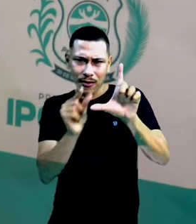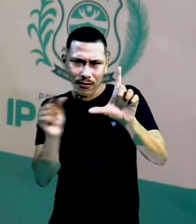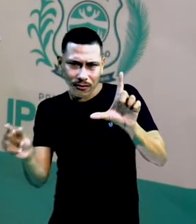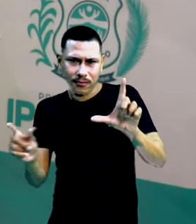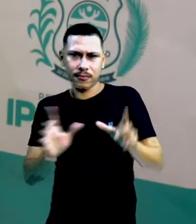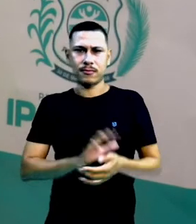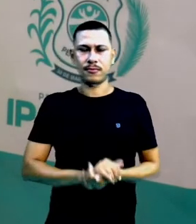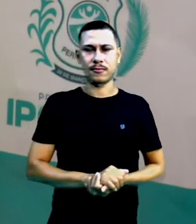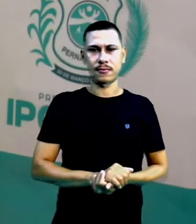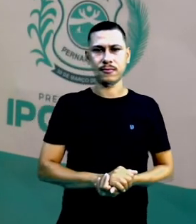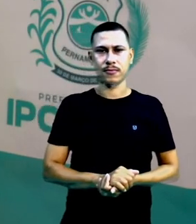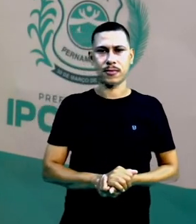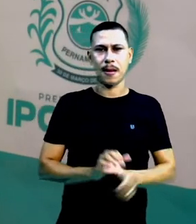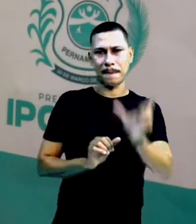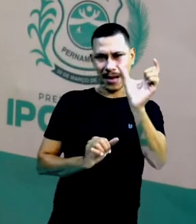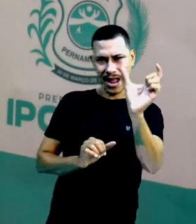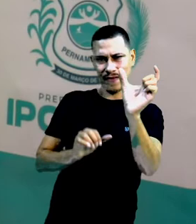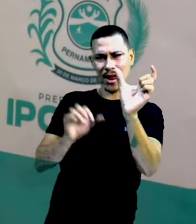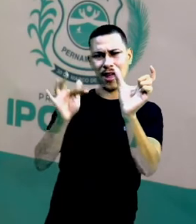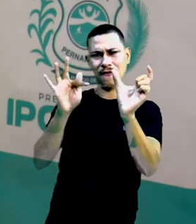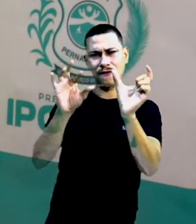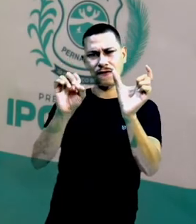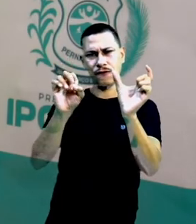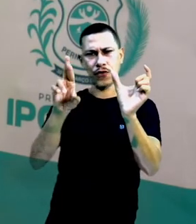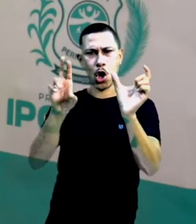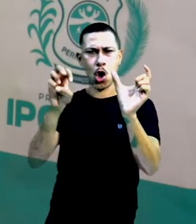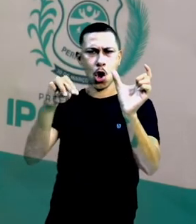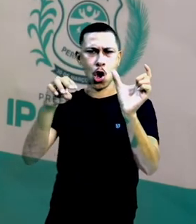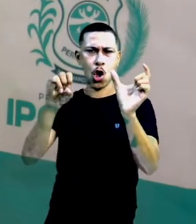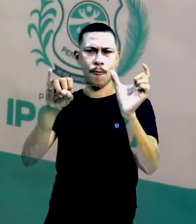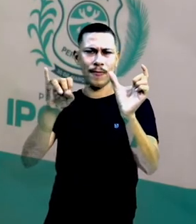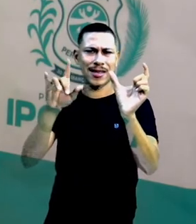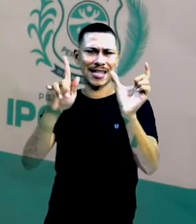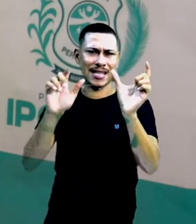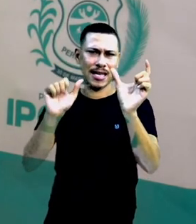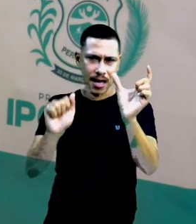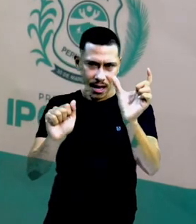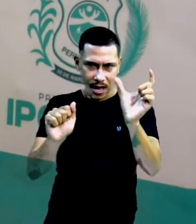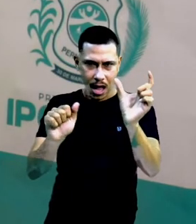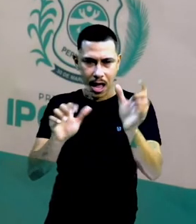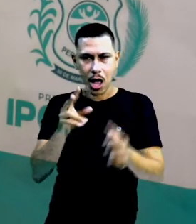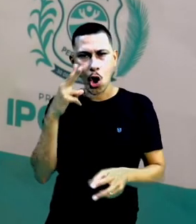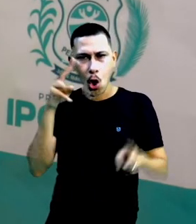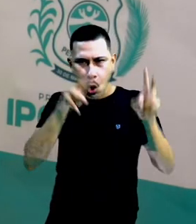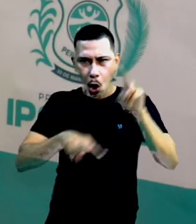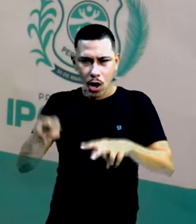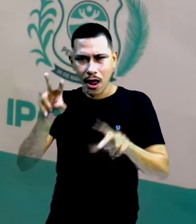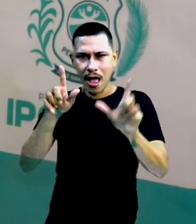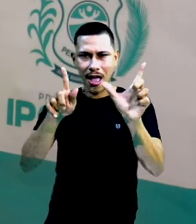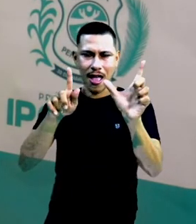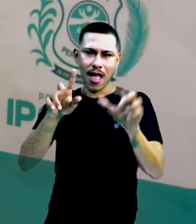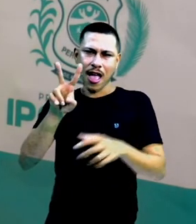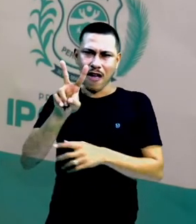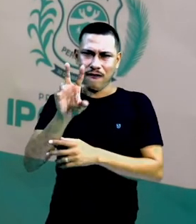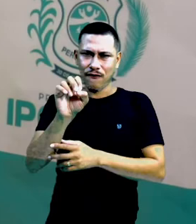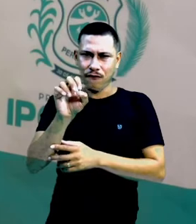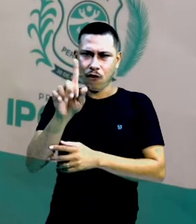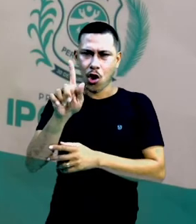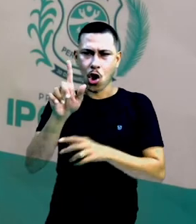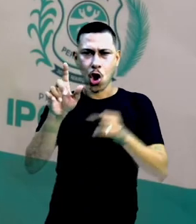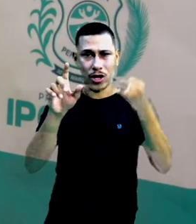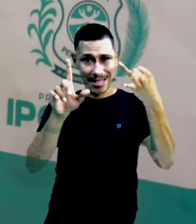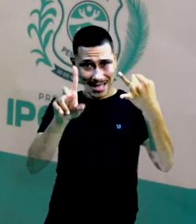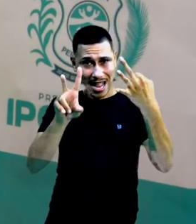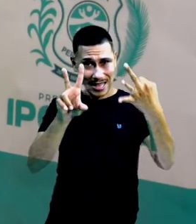palavra formiga, vamos ver aqui? Palavra formiga, vogais. São três. A letra